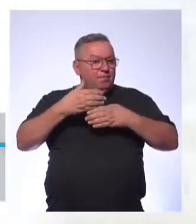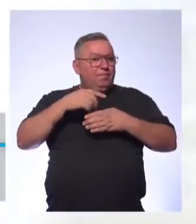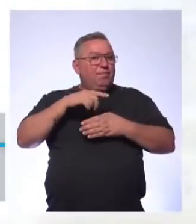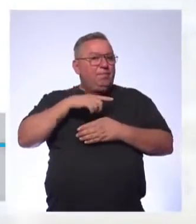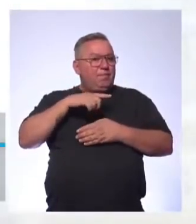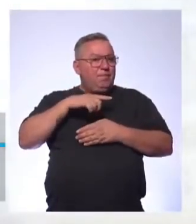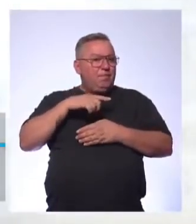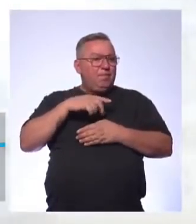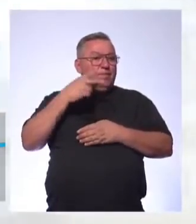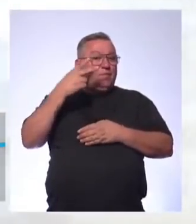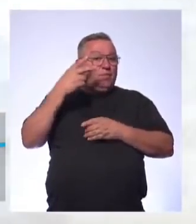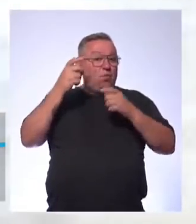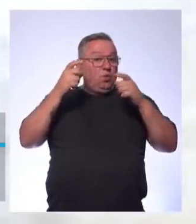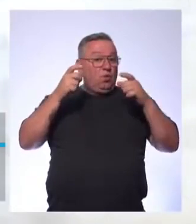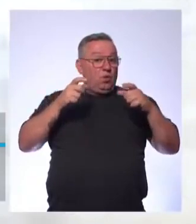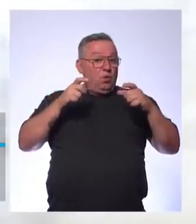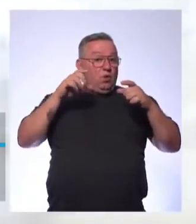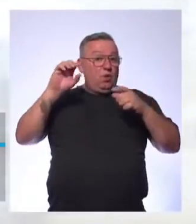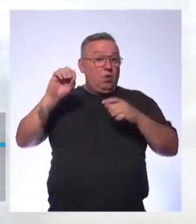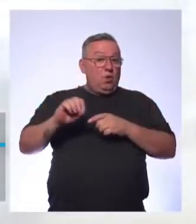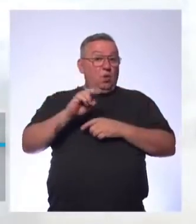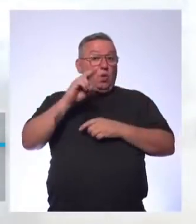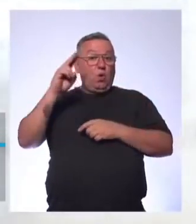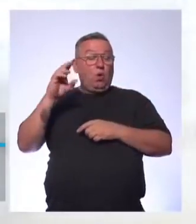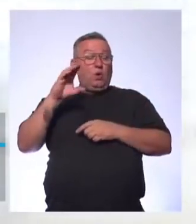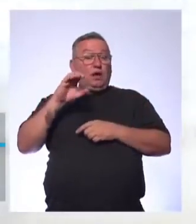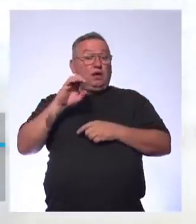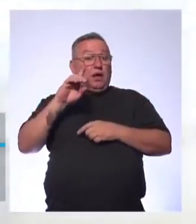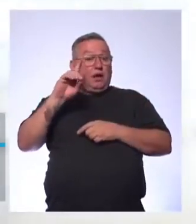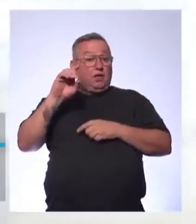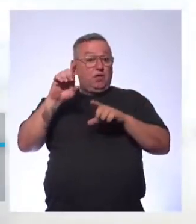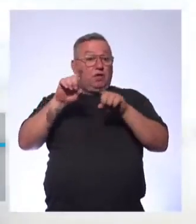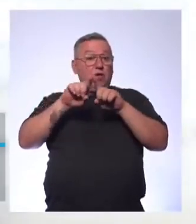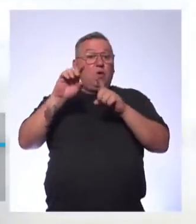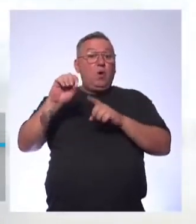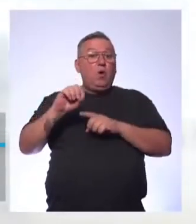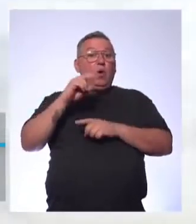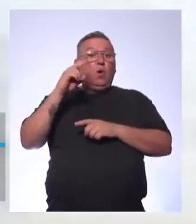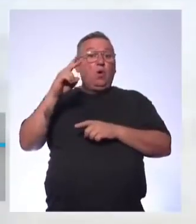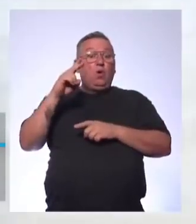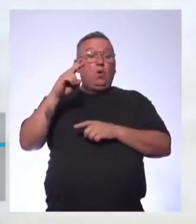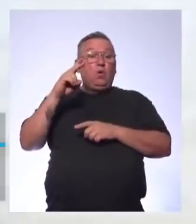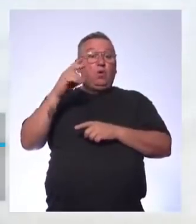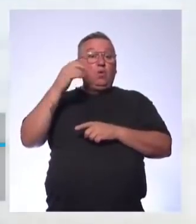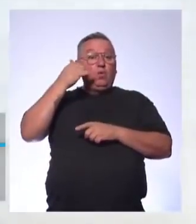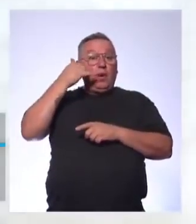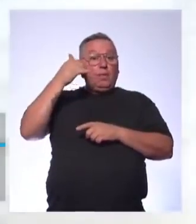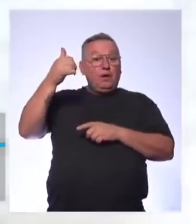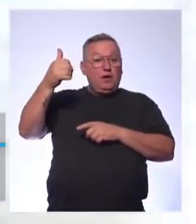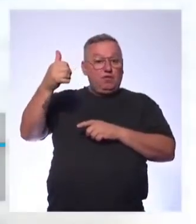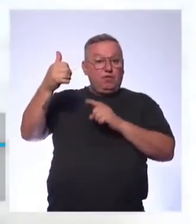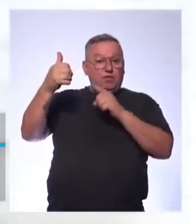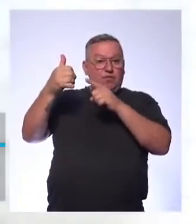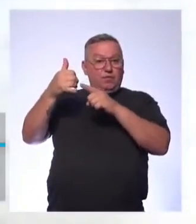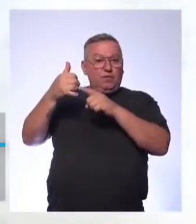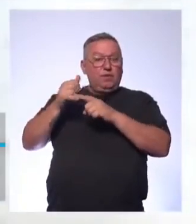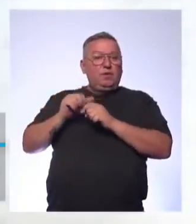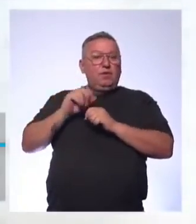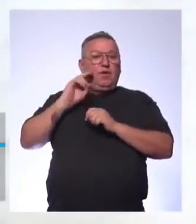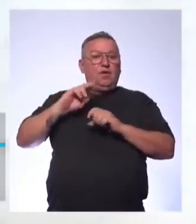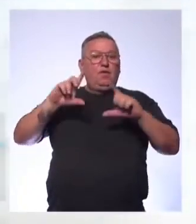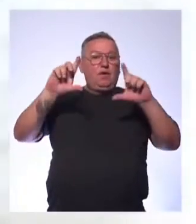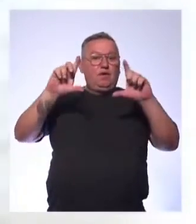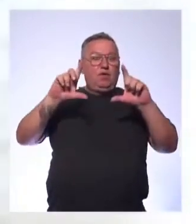estão em dois lugares Ou lá na sede, ou então aqui no próprio aplicativo Ele está aqui